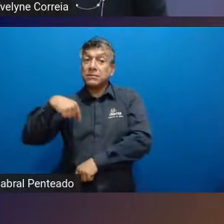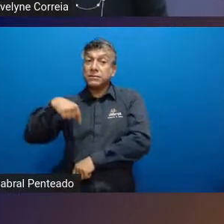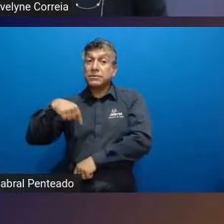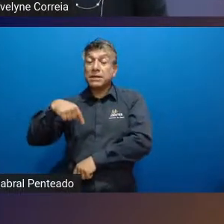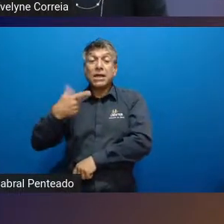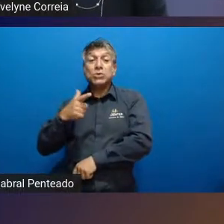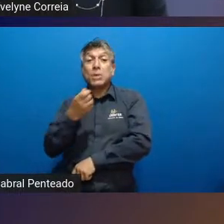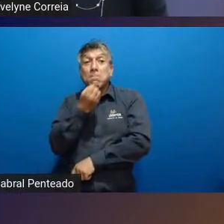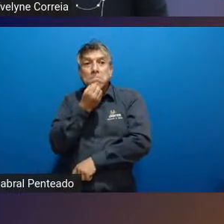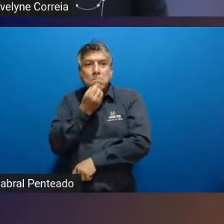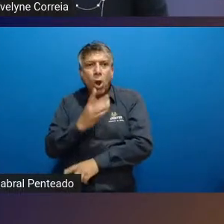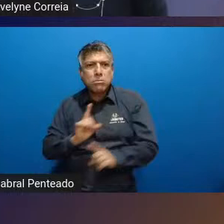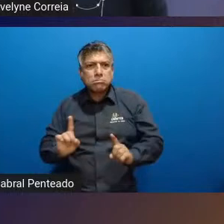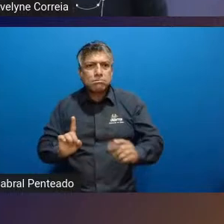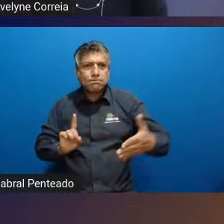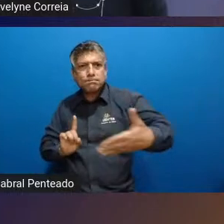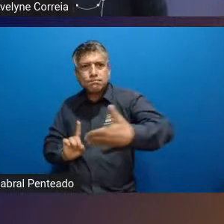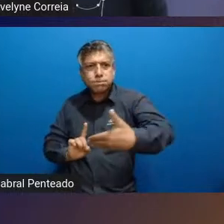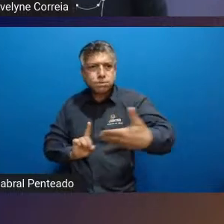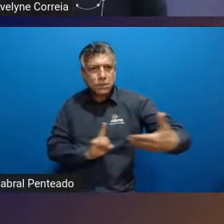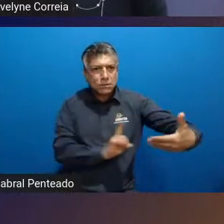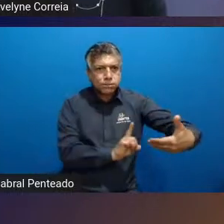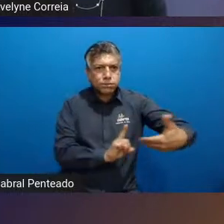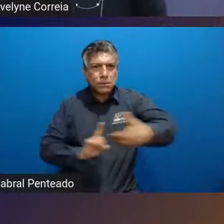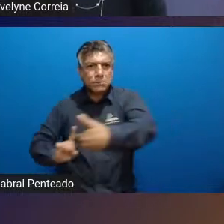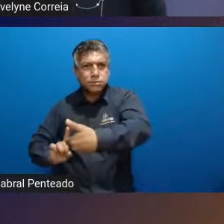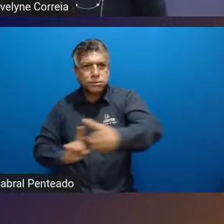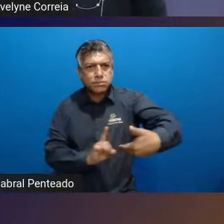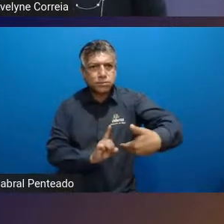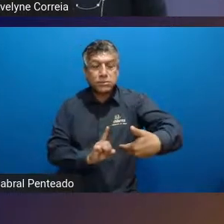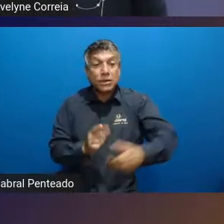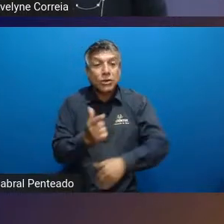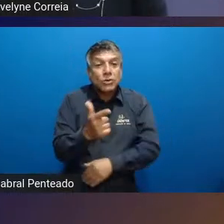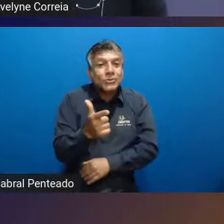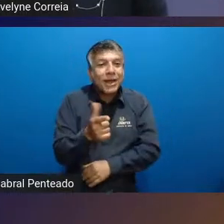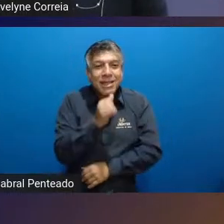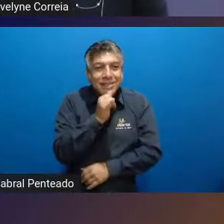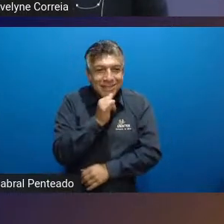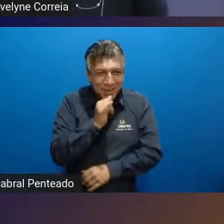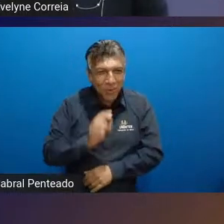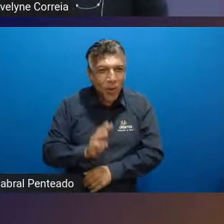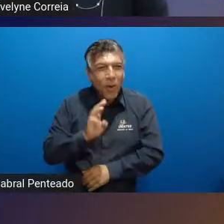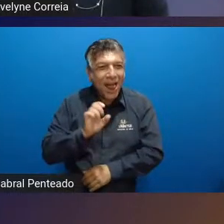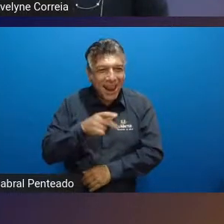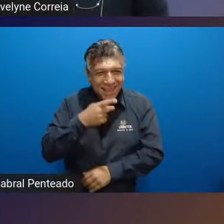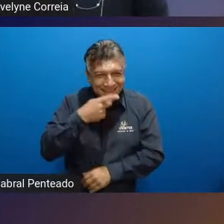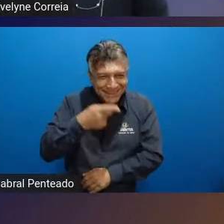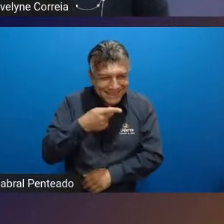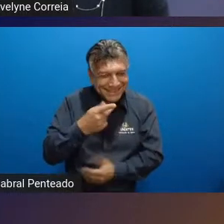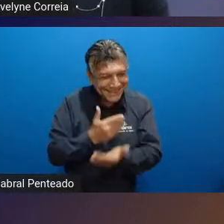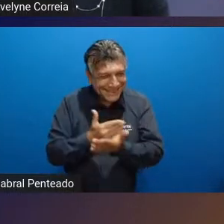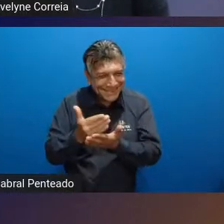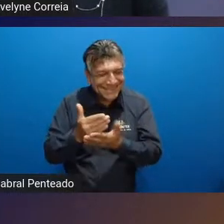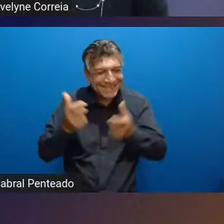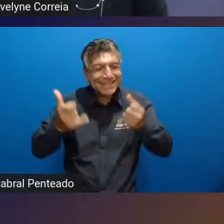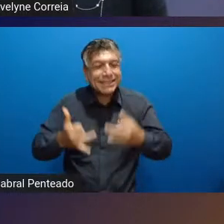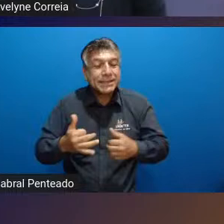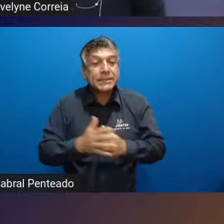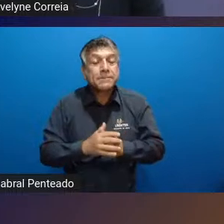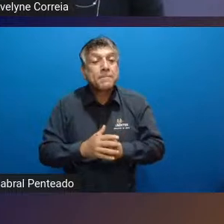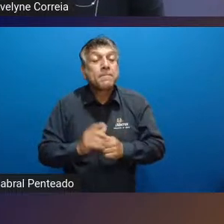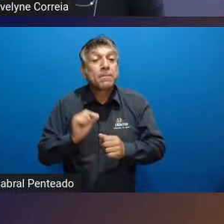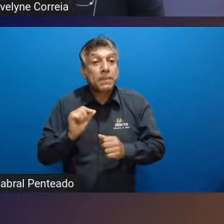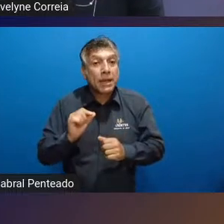defensores né então não há o encaixe por exemplo como o Wesley estava comentando no início da fala dele esse